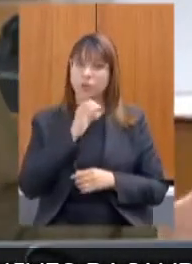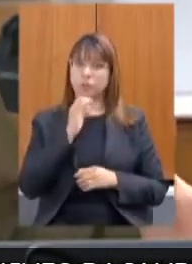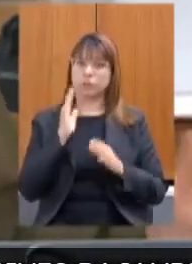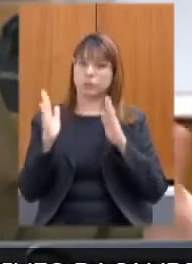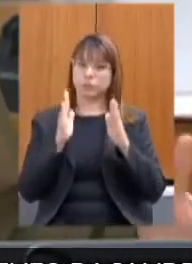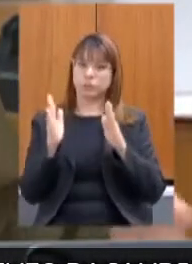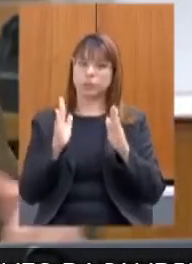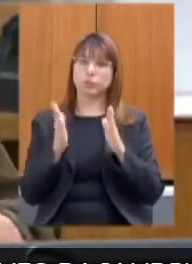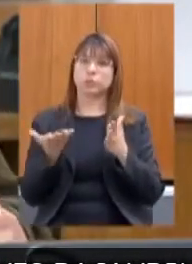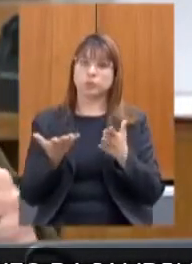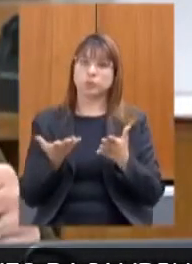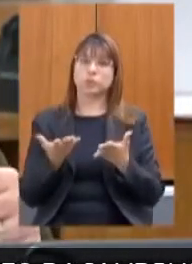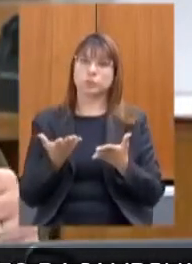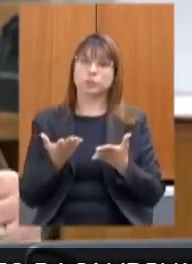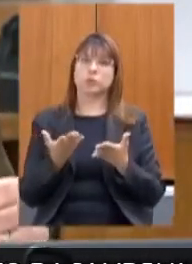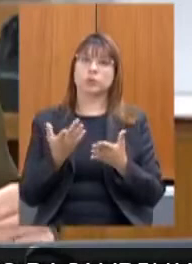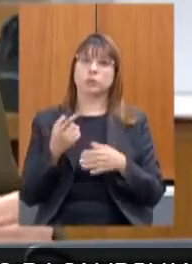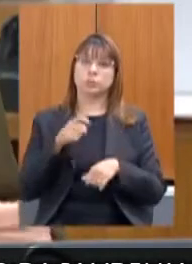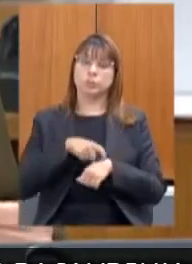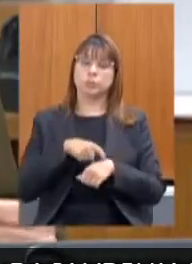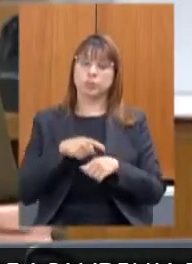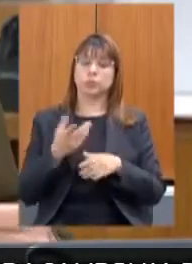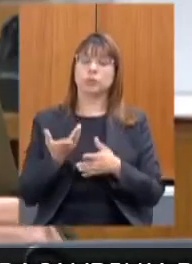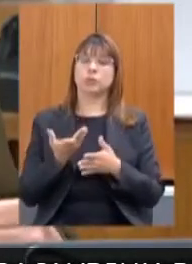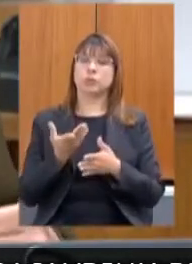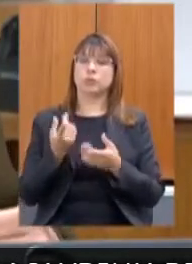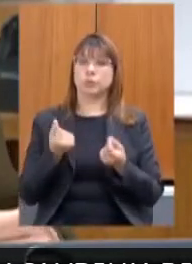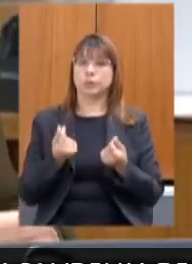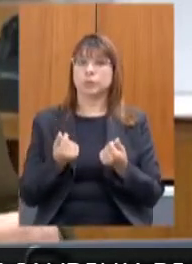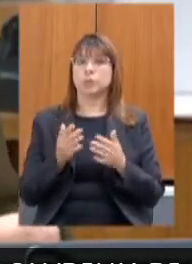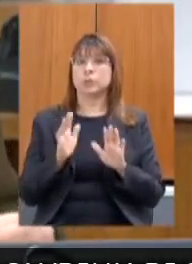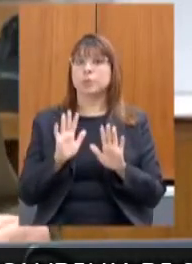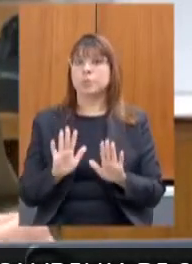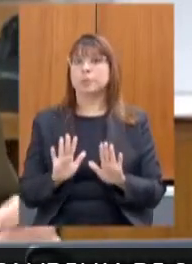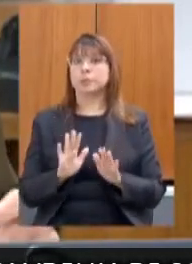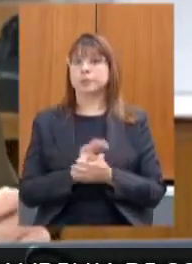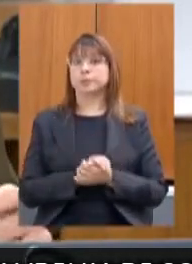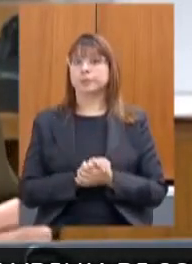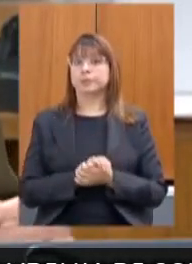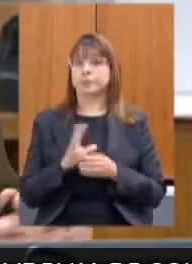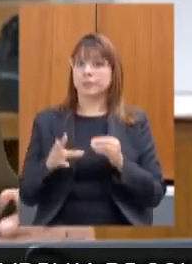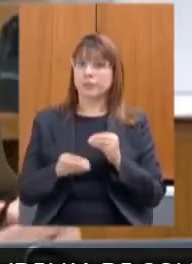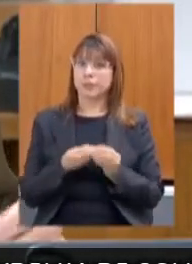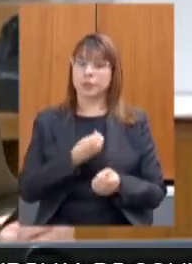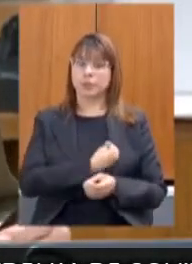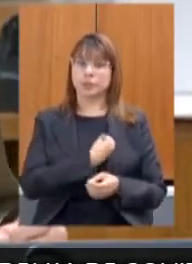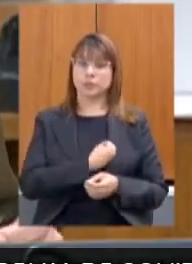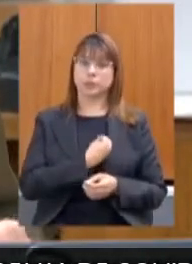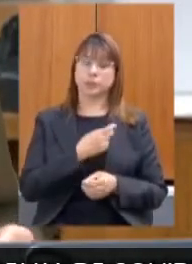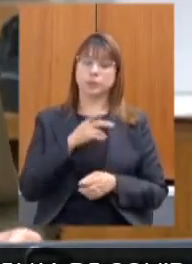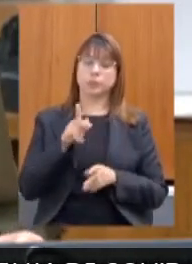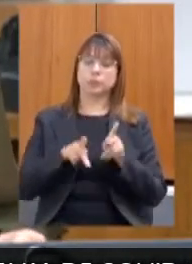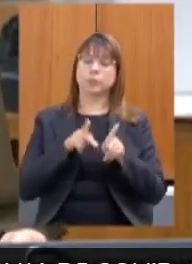do exercício financeiro quanto as emendas de participação popular